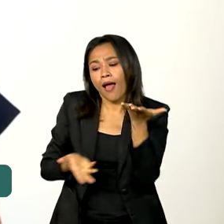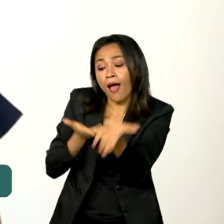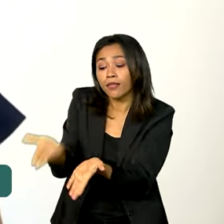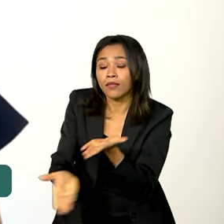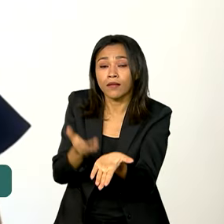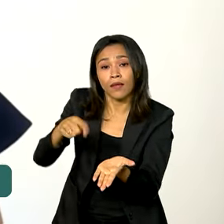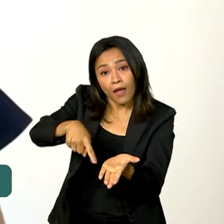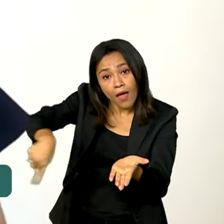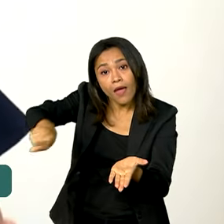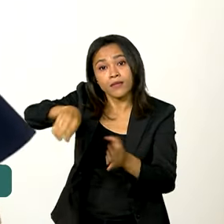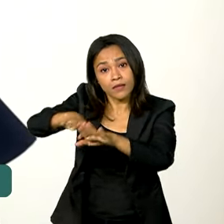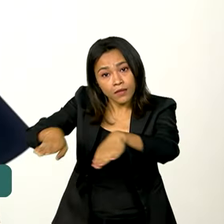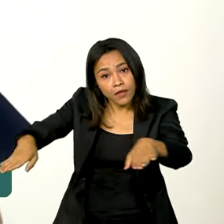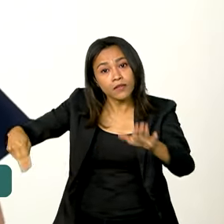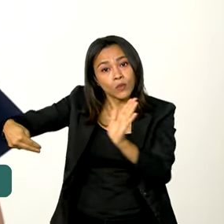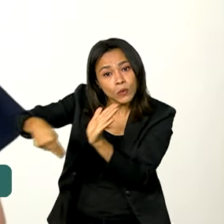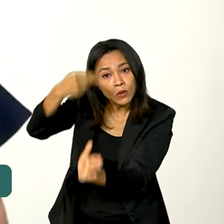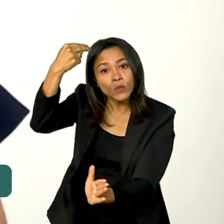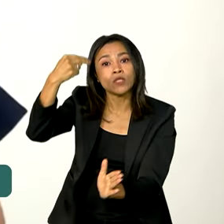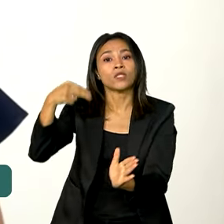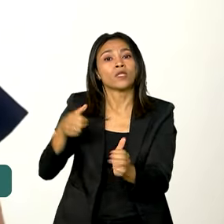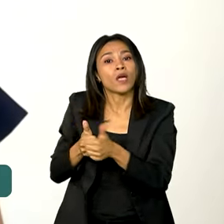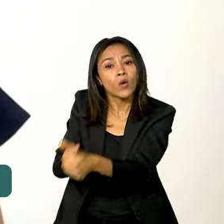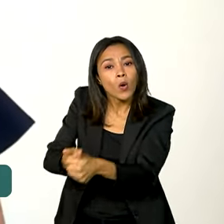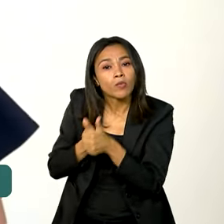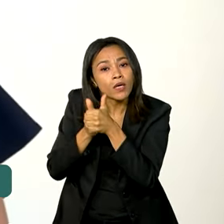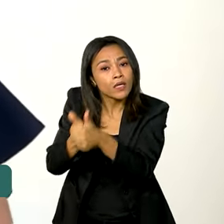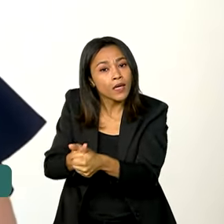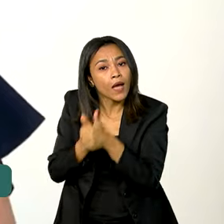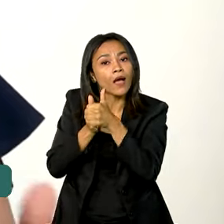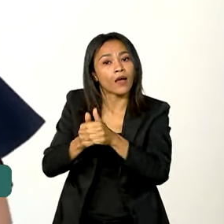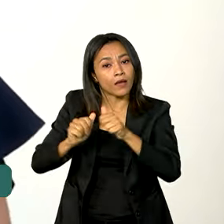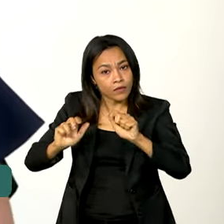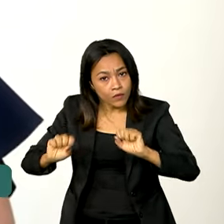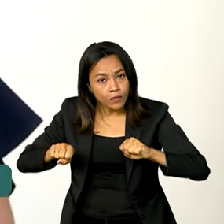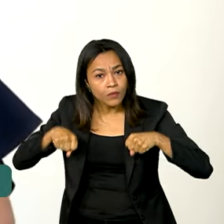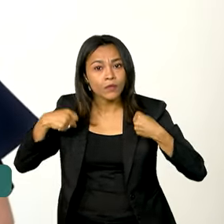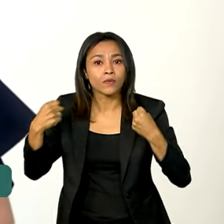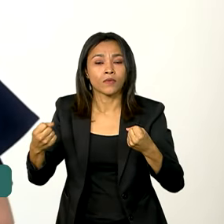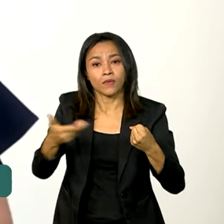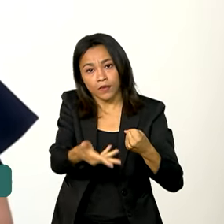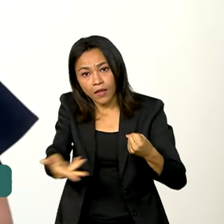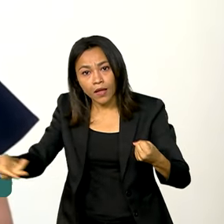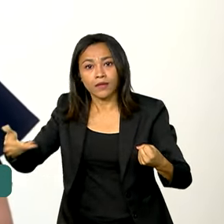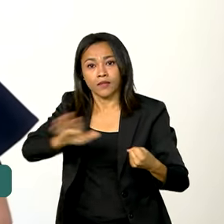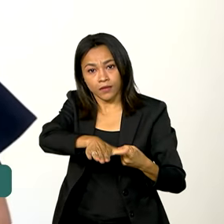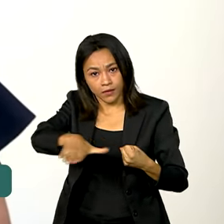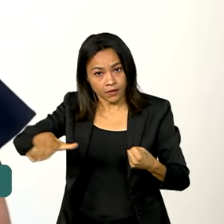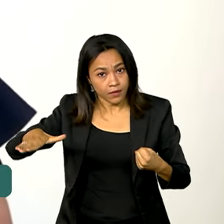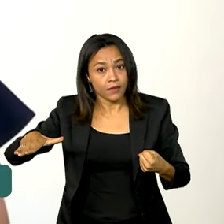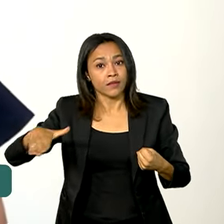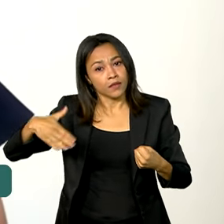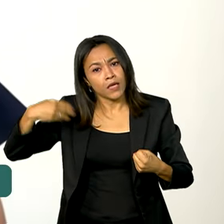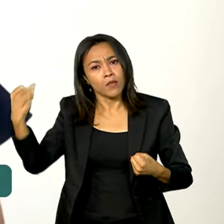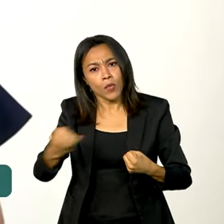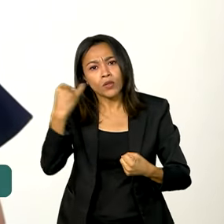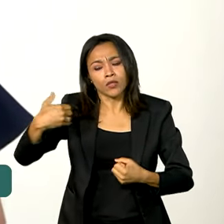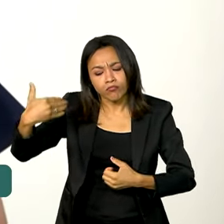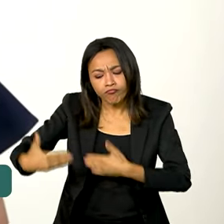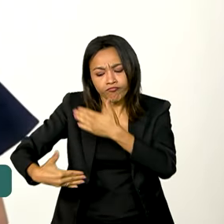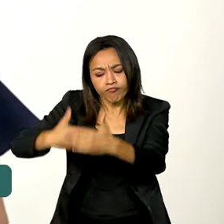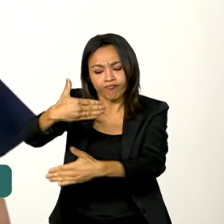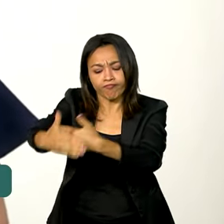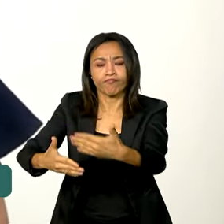cirurgias e acompanhar a reabilitação, que será fundamental nesse processo. O governo